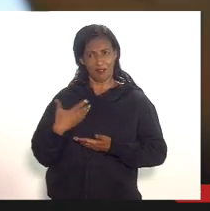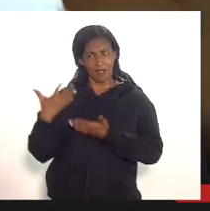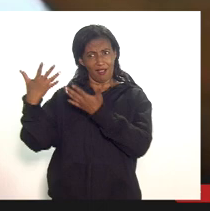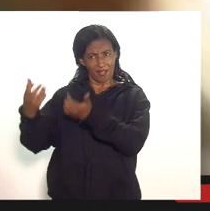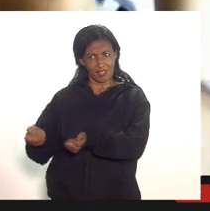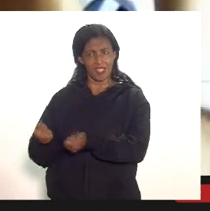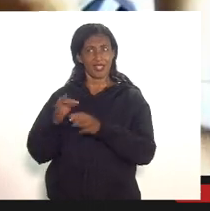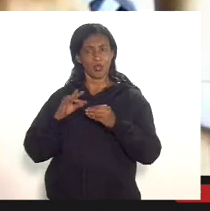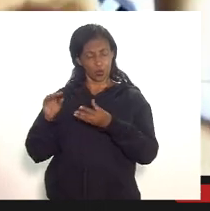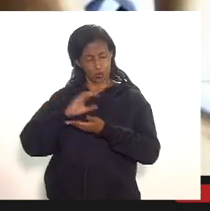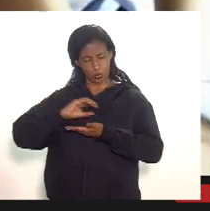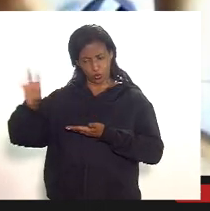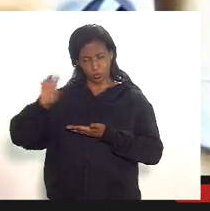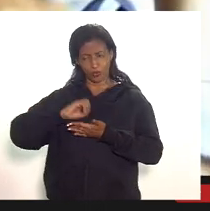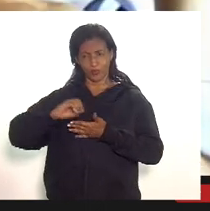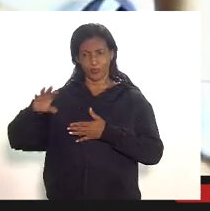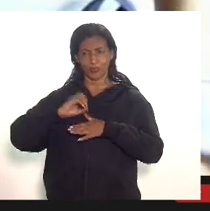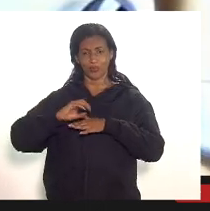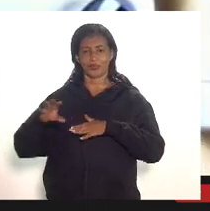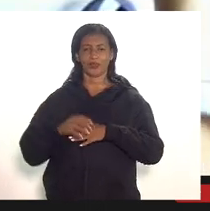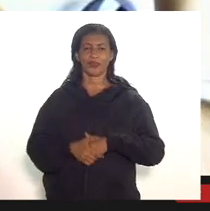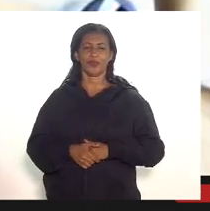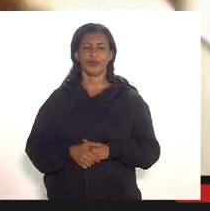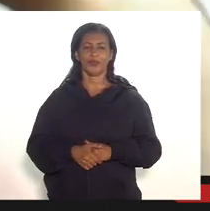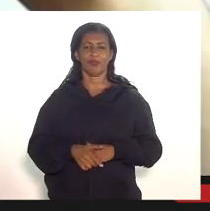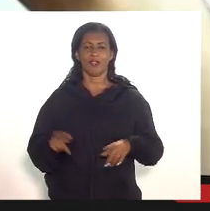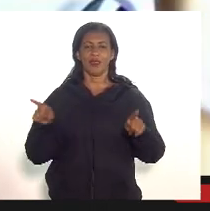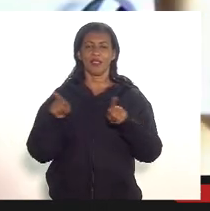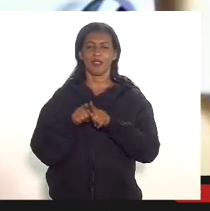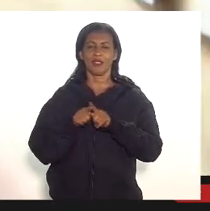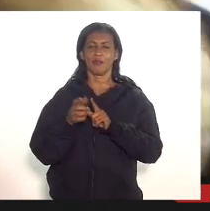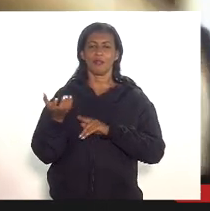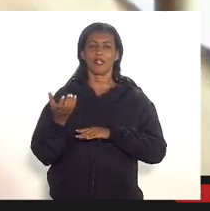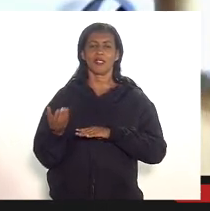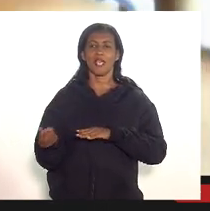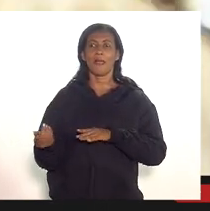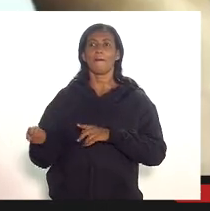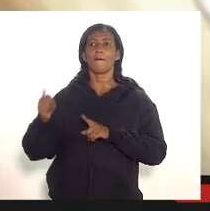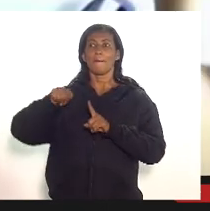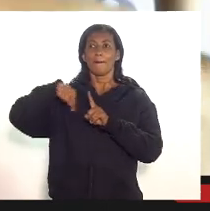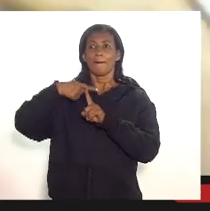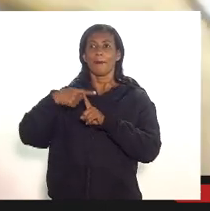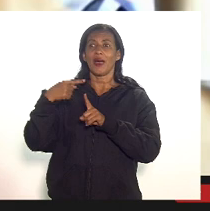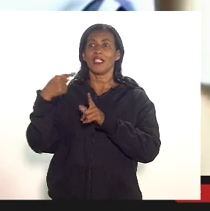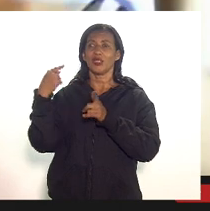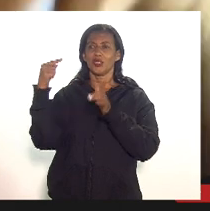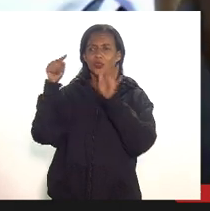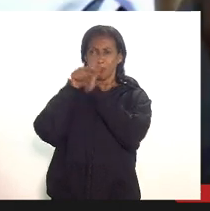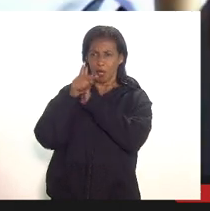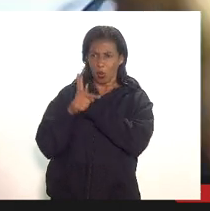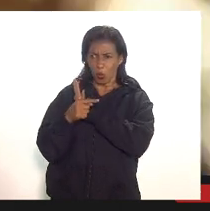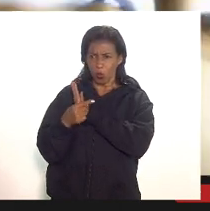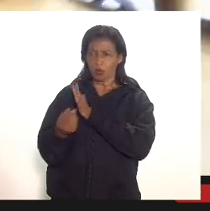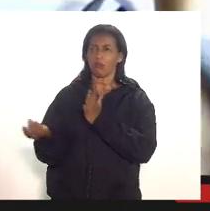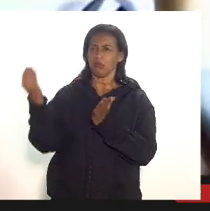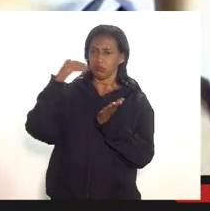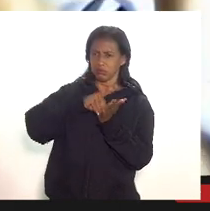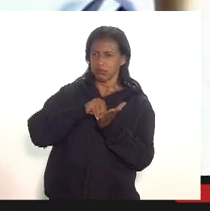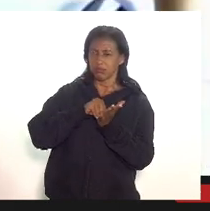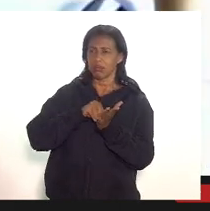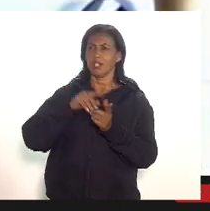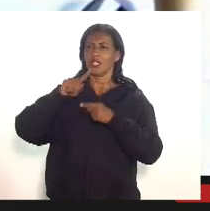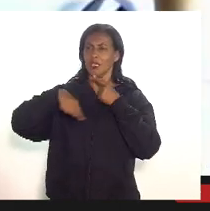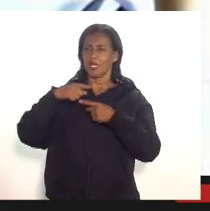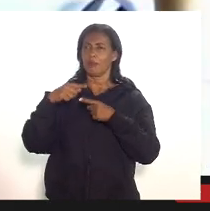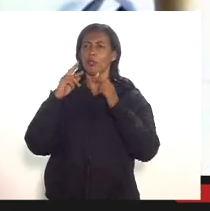é só entregar também quiser adicionar mais perguntas etc depois dessa reunião de segunda